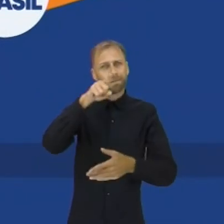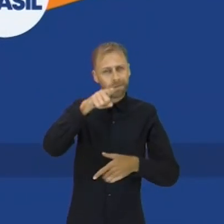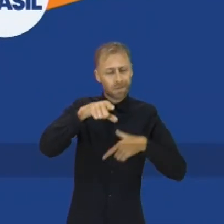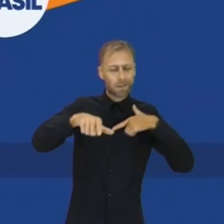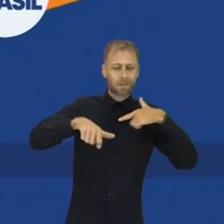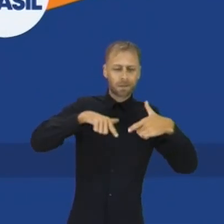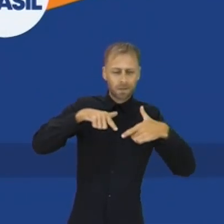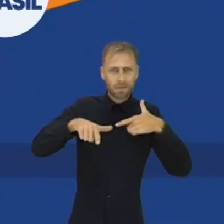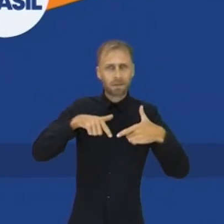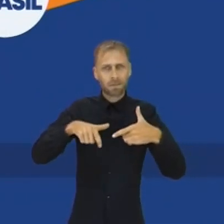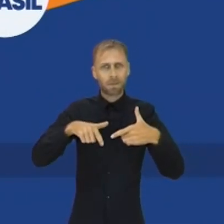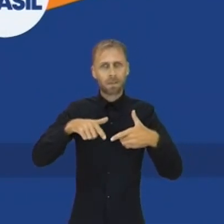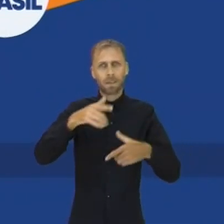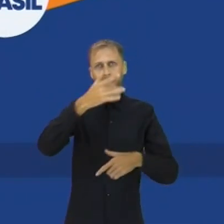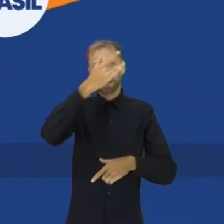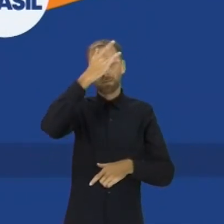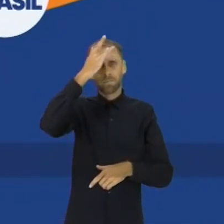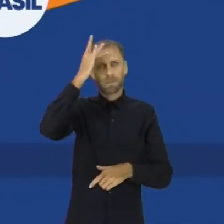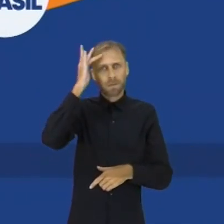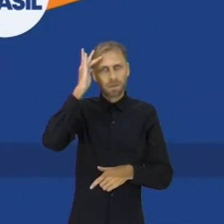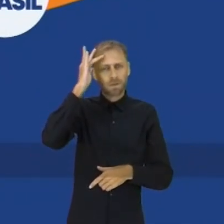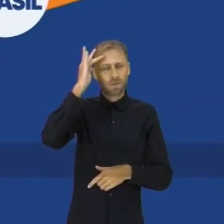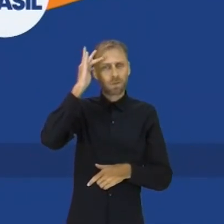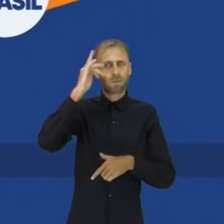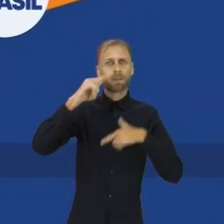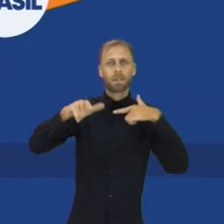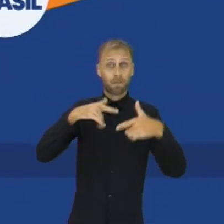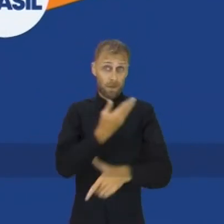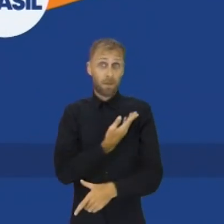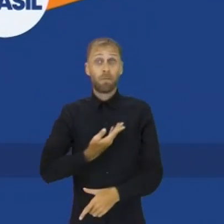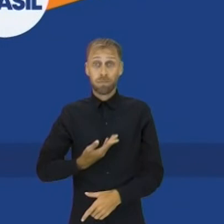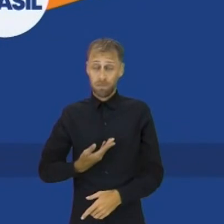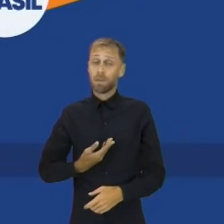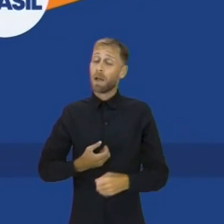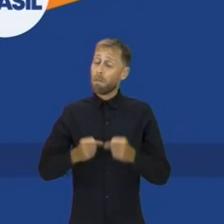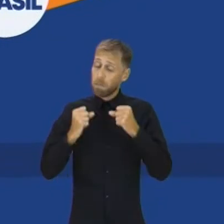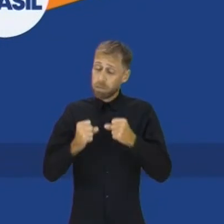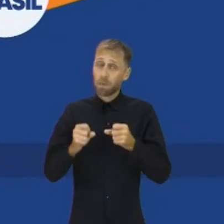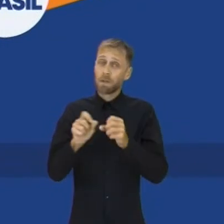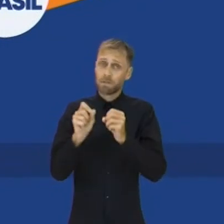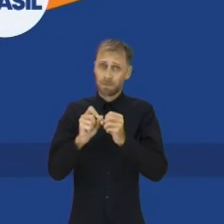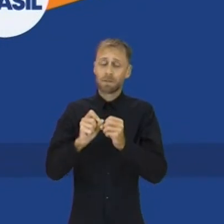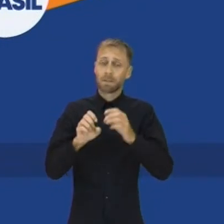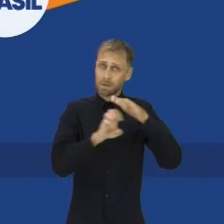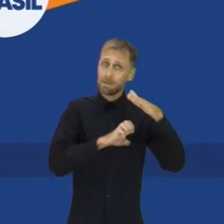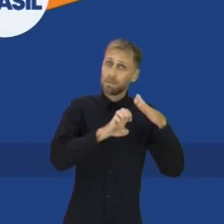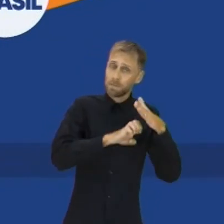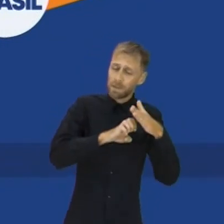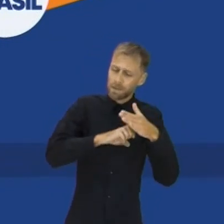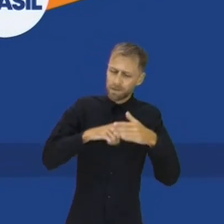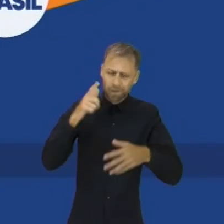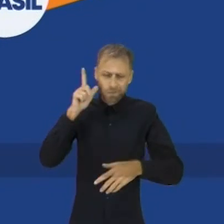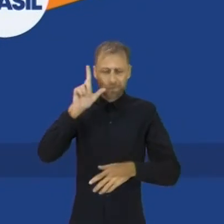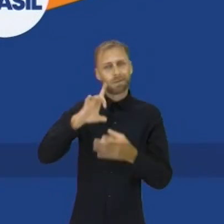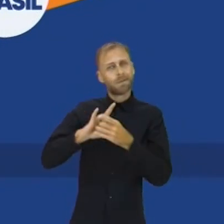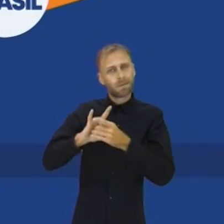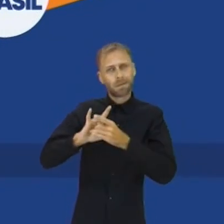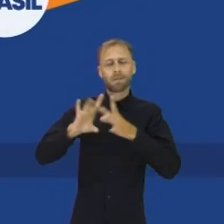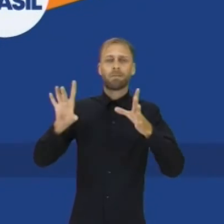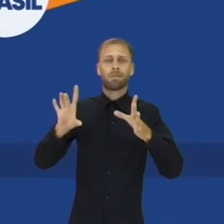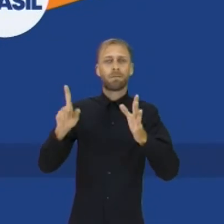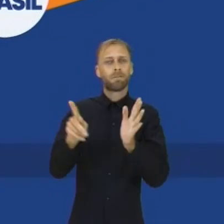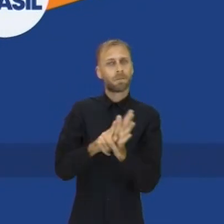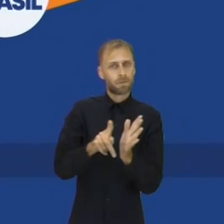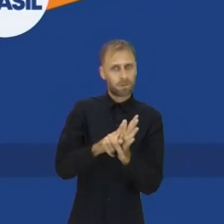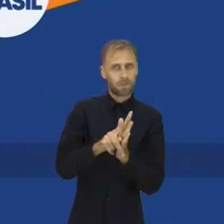comerciante E trabalhar para que o cidadão comum E até mesmo funcionário público Possam empreender no seu pequeno negócio Conquistando